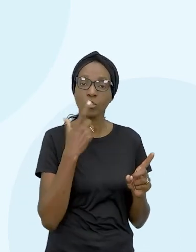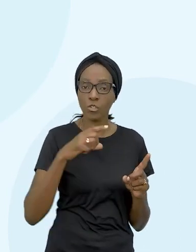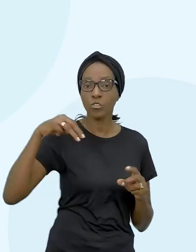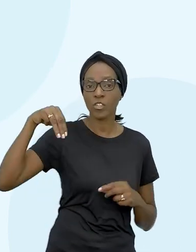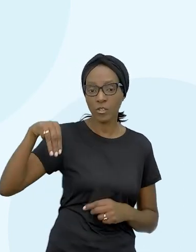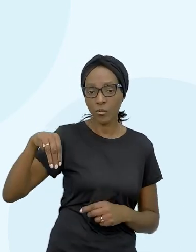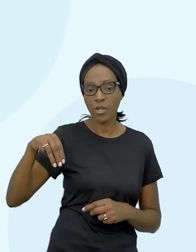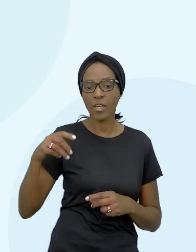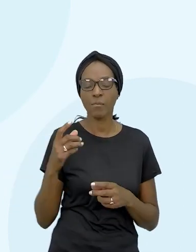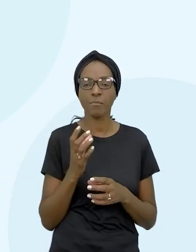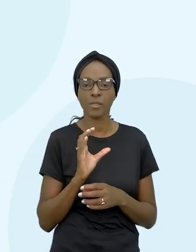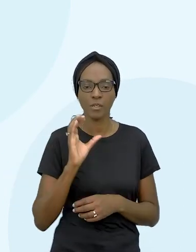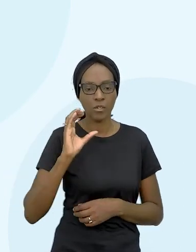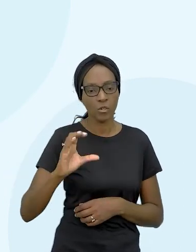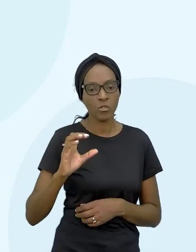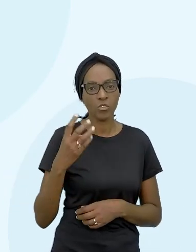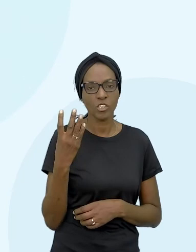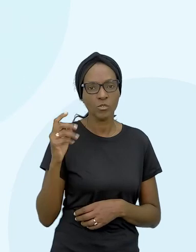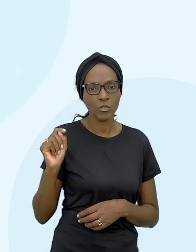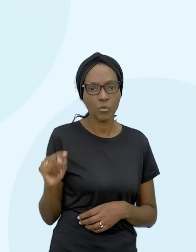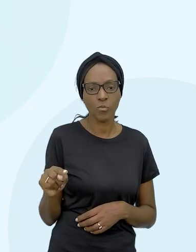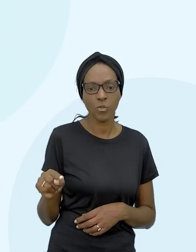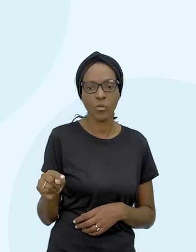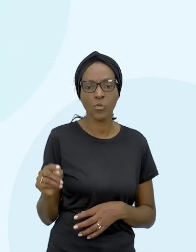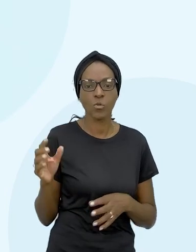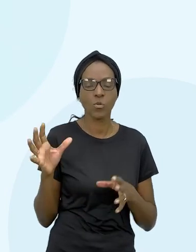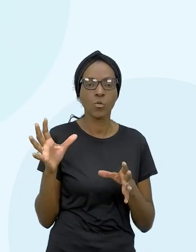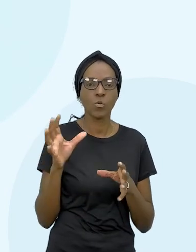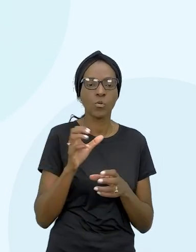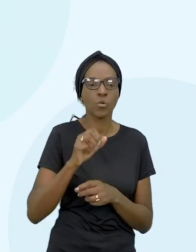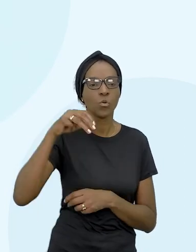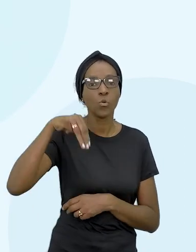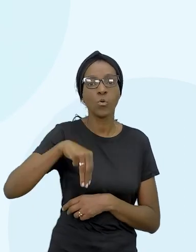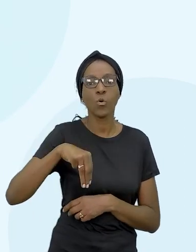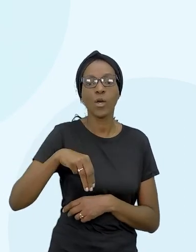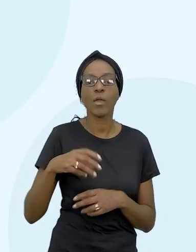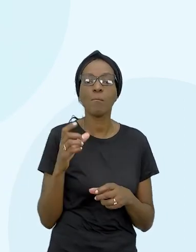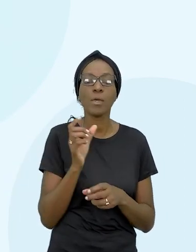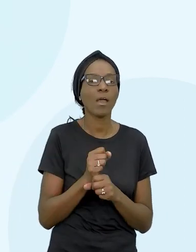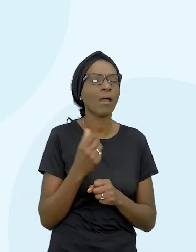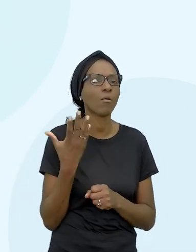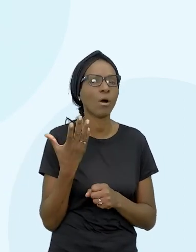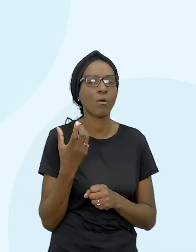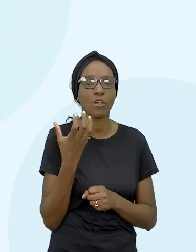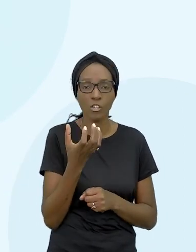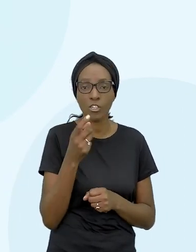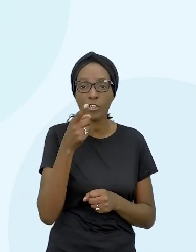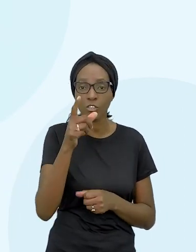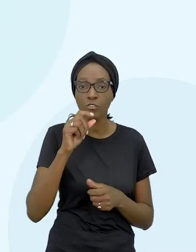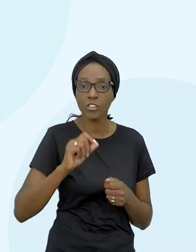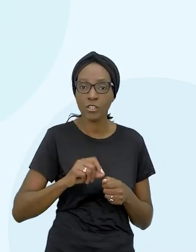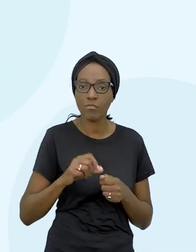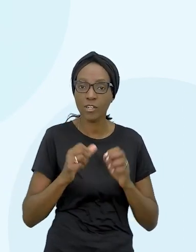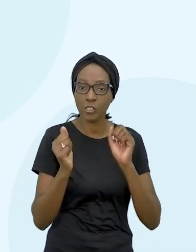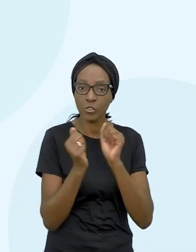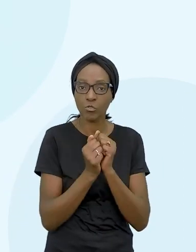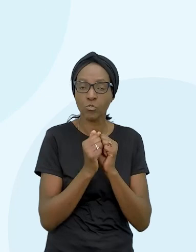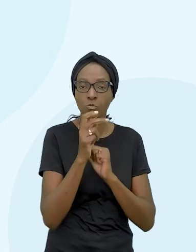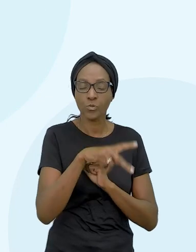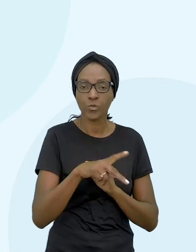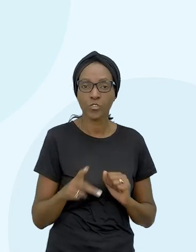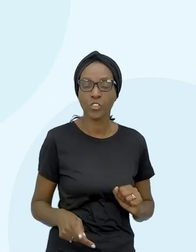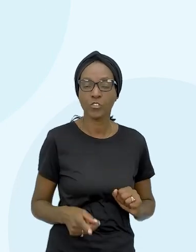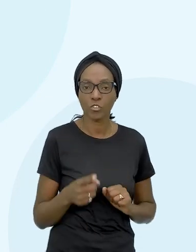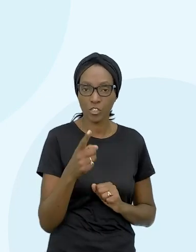capital de 4 mil qual será o montante queria que vocês fizessem aí na sala com o professor de vocês